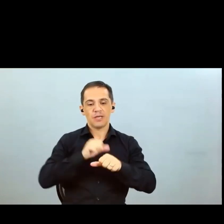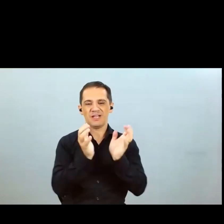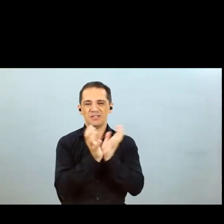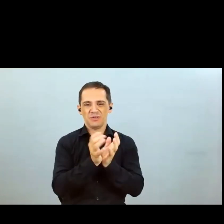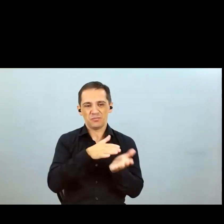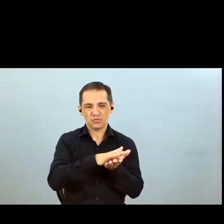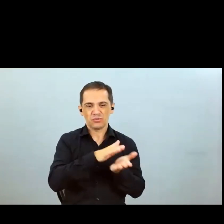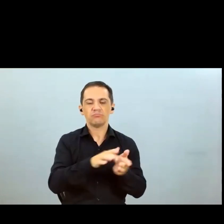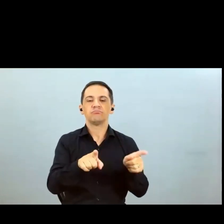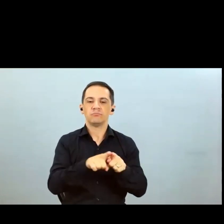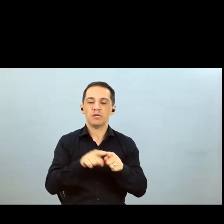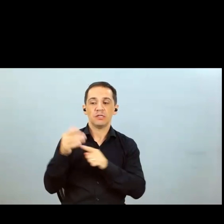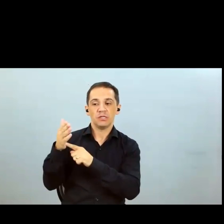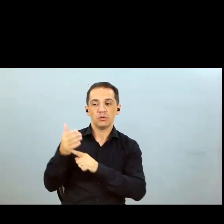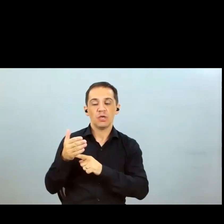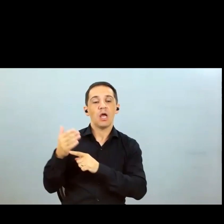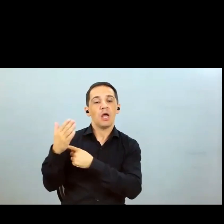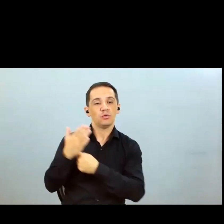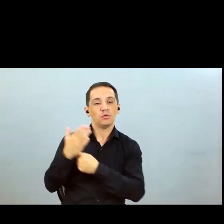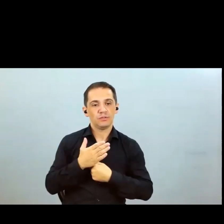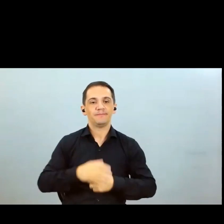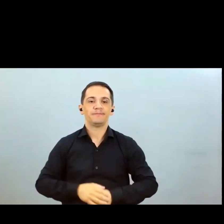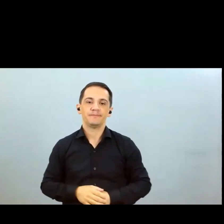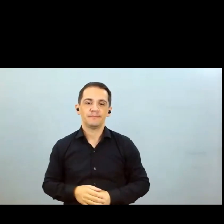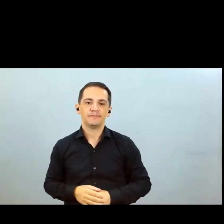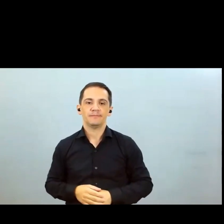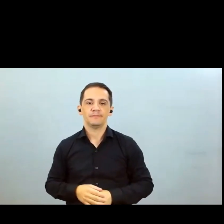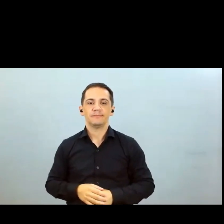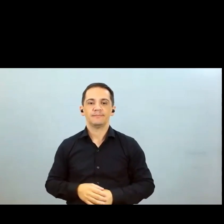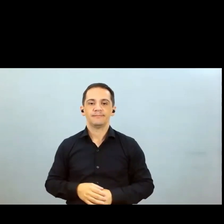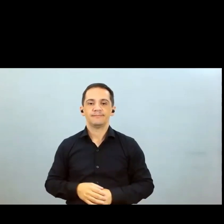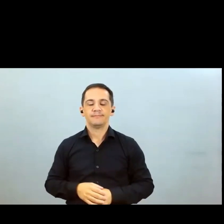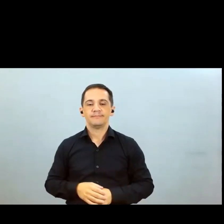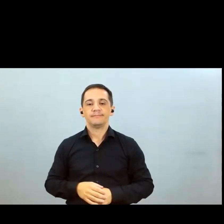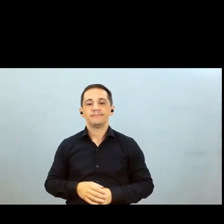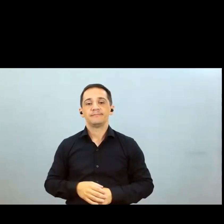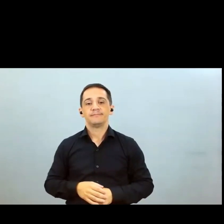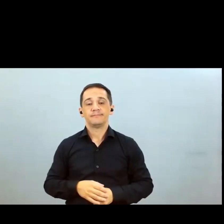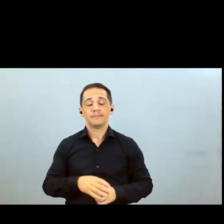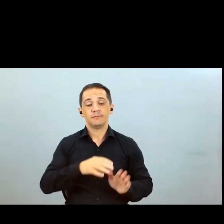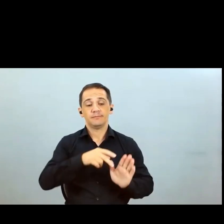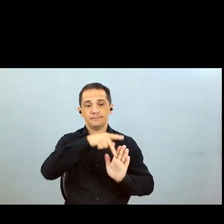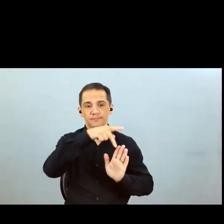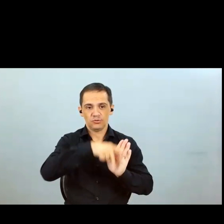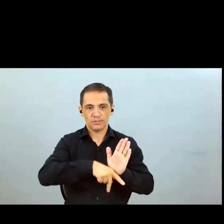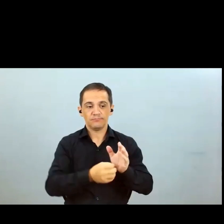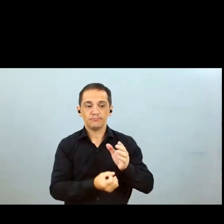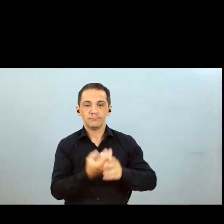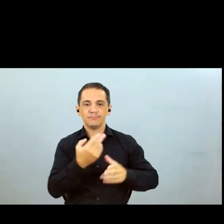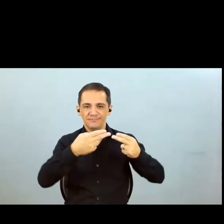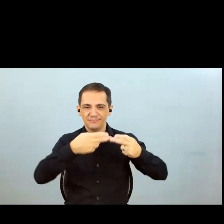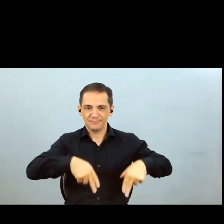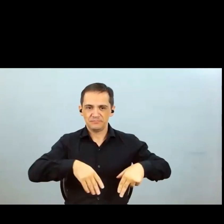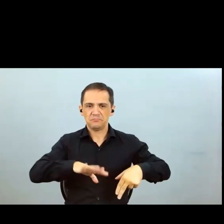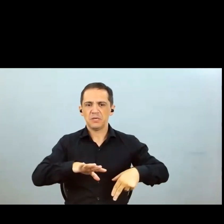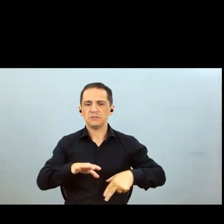projeto de sementes felizmente a conseguiu evoluir esse projeto com muito pouco capex todas as nossas